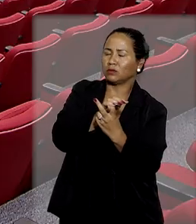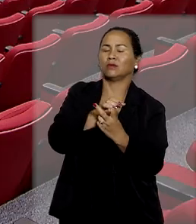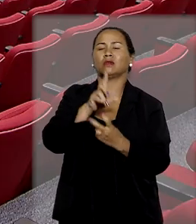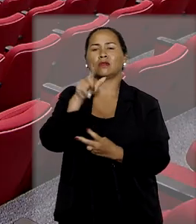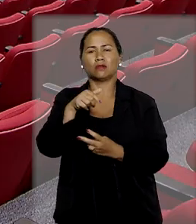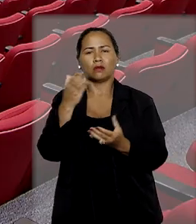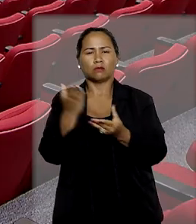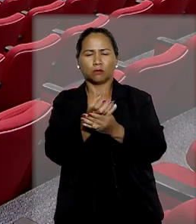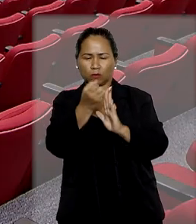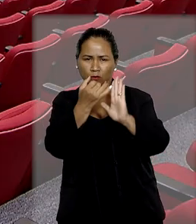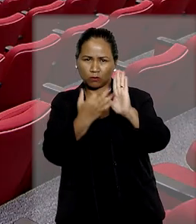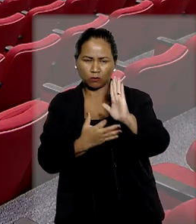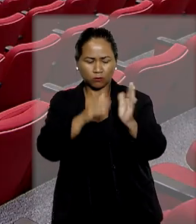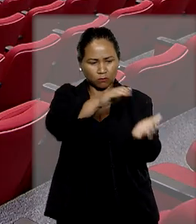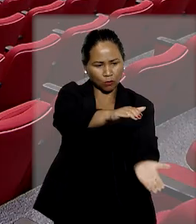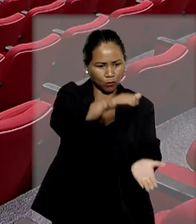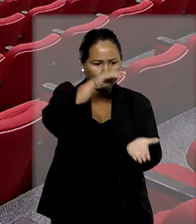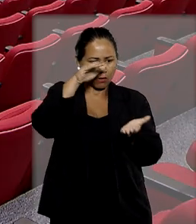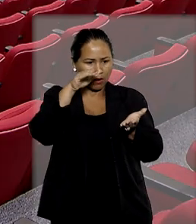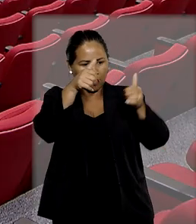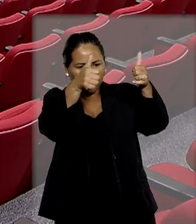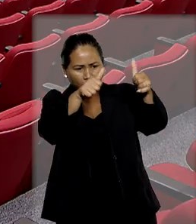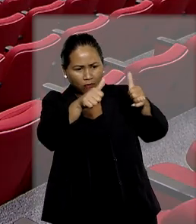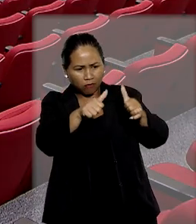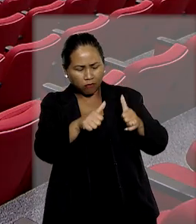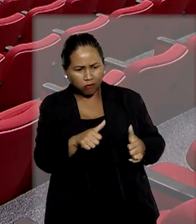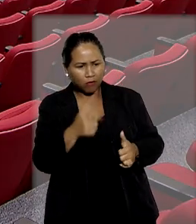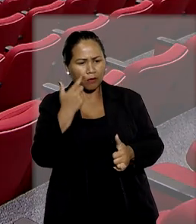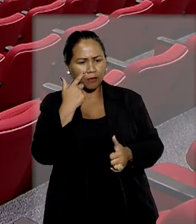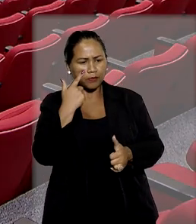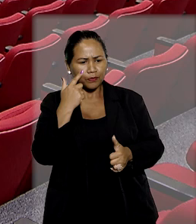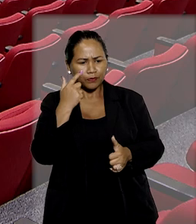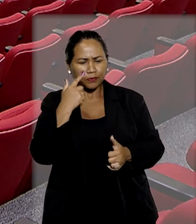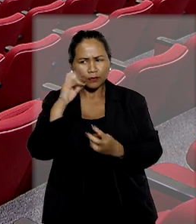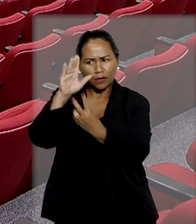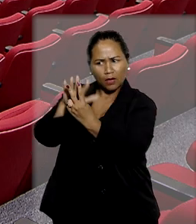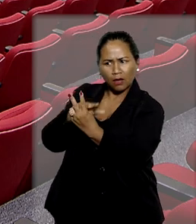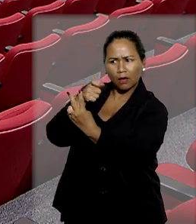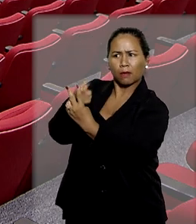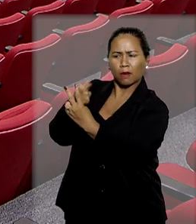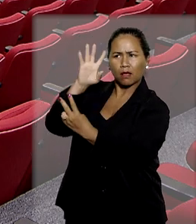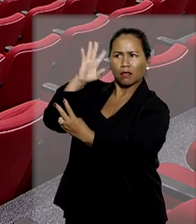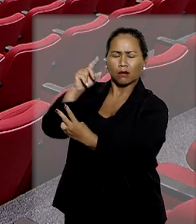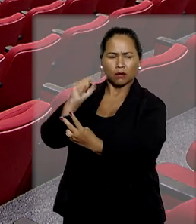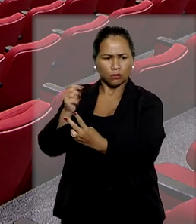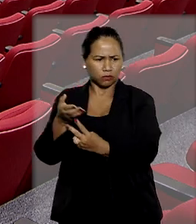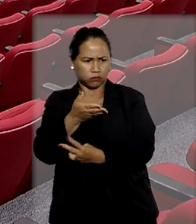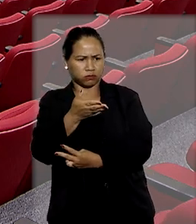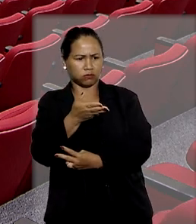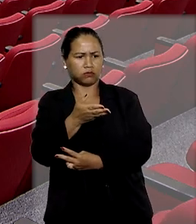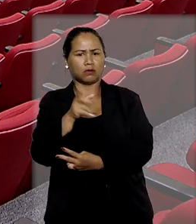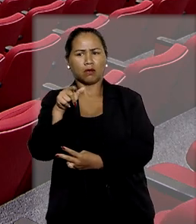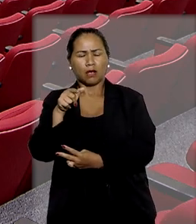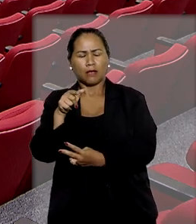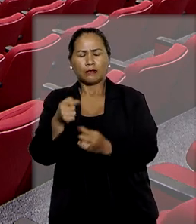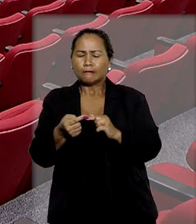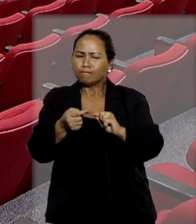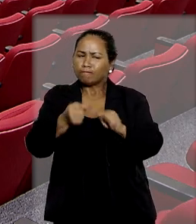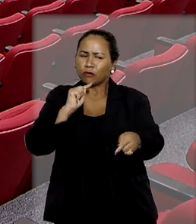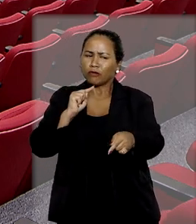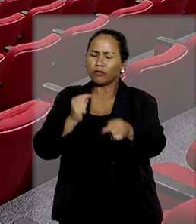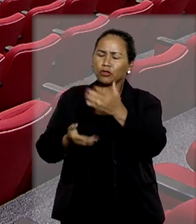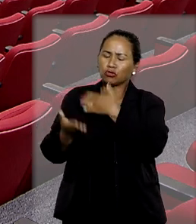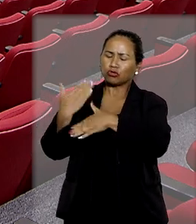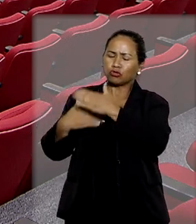Nos embargos submetidos à Corte Especial, a parte alegou que o acórdão da primeira turma divergiu de decisão anterior, na qual a